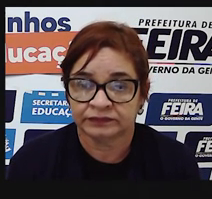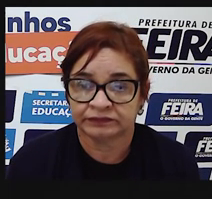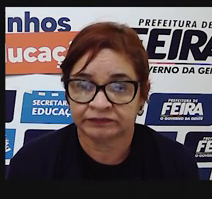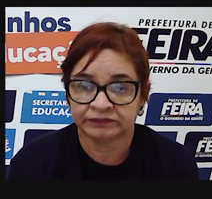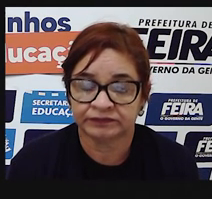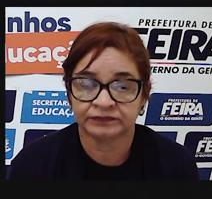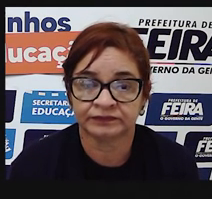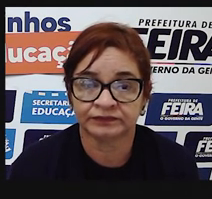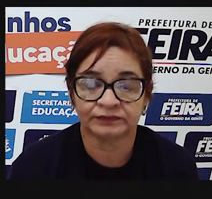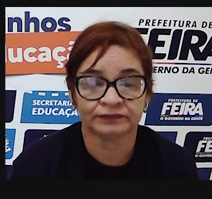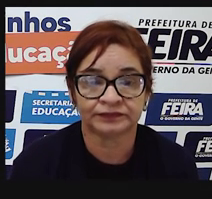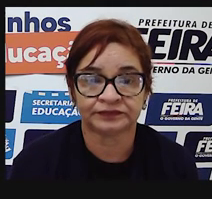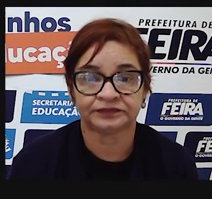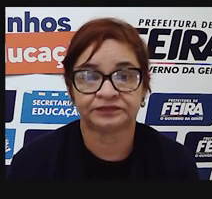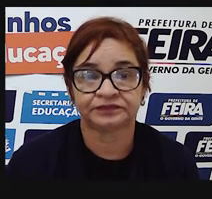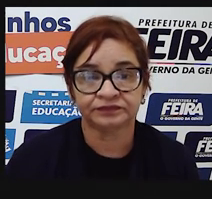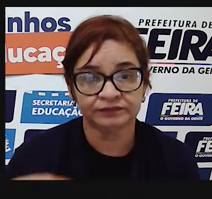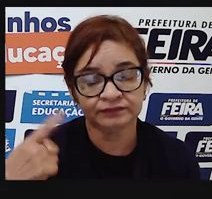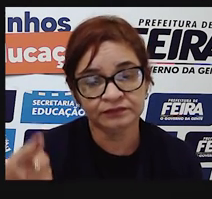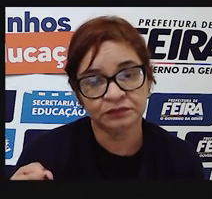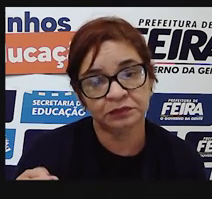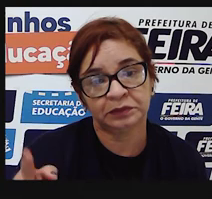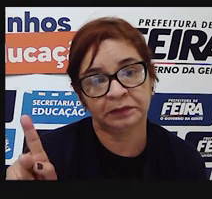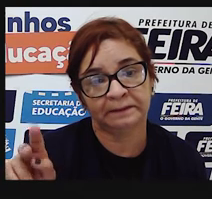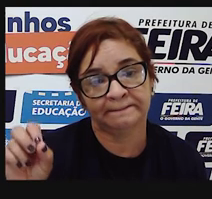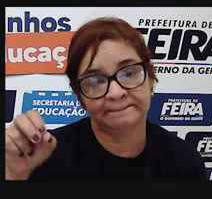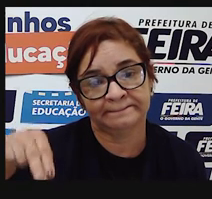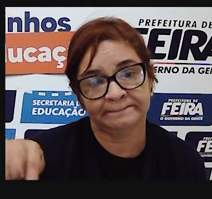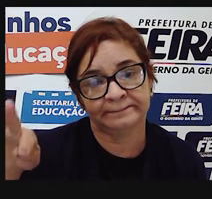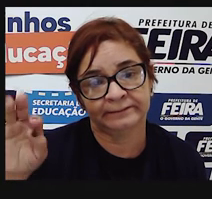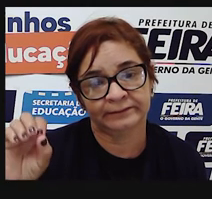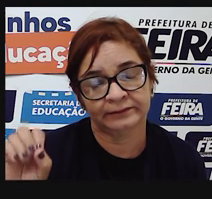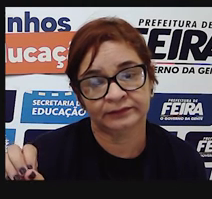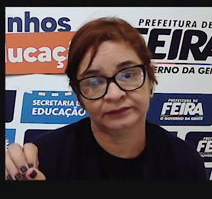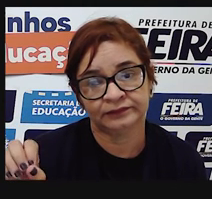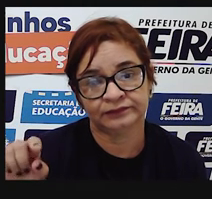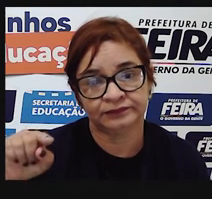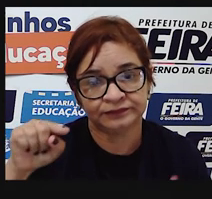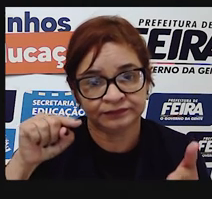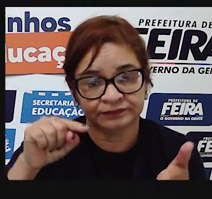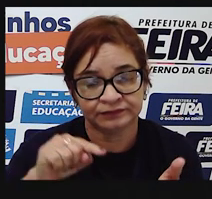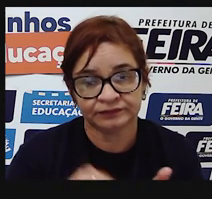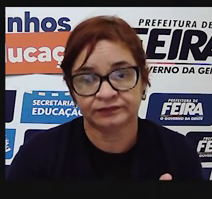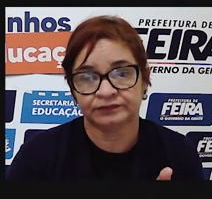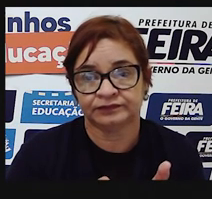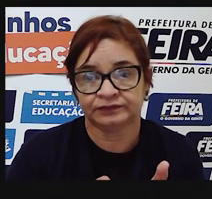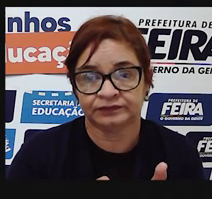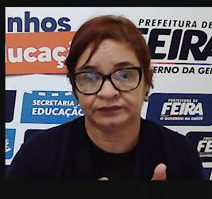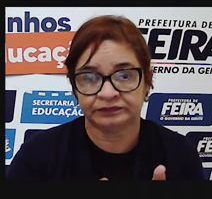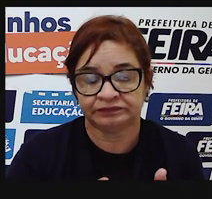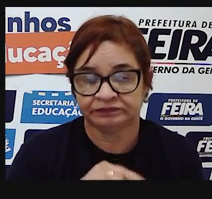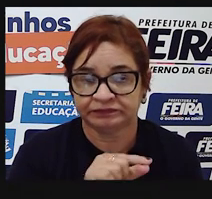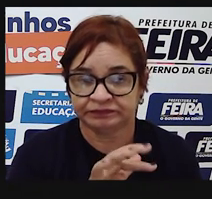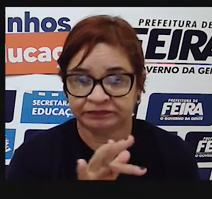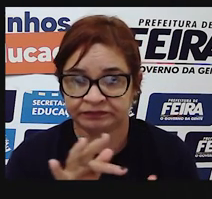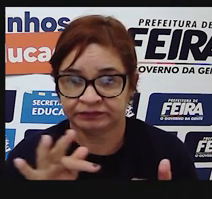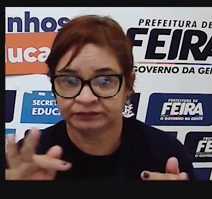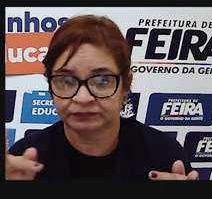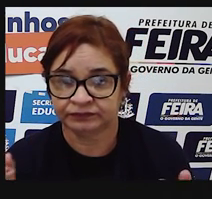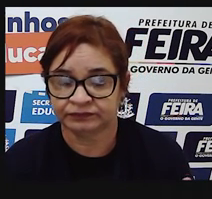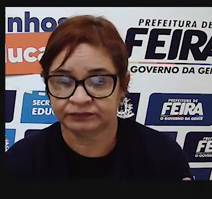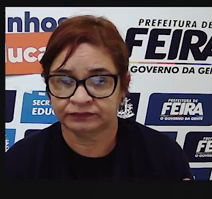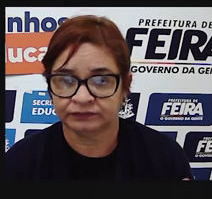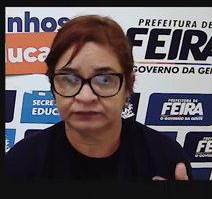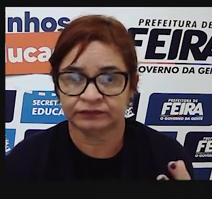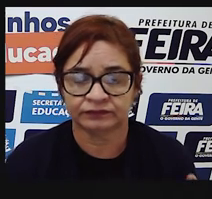Outro sinal de pontuação, o ponto. O ponto é uma pausa mais longa do que a vírgula. Quando é que